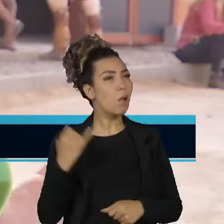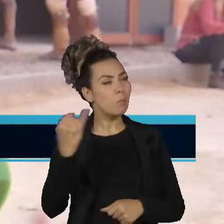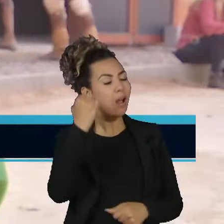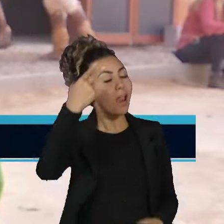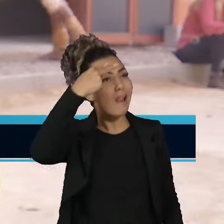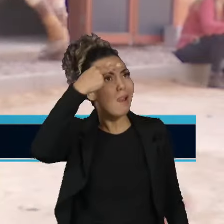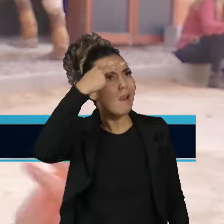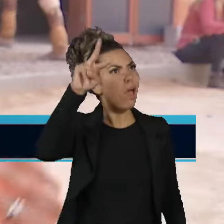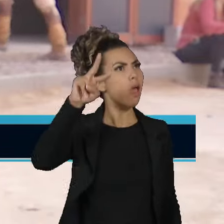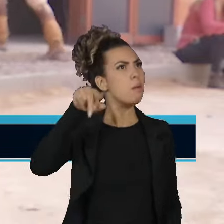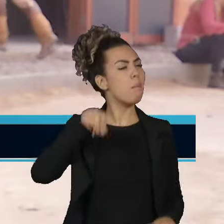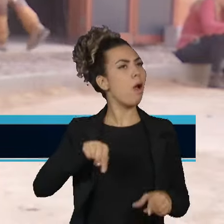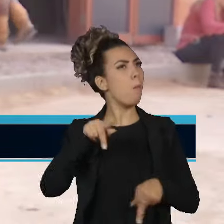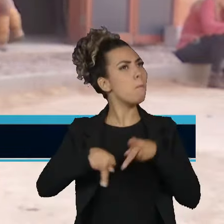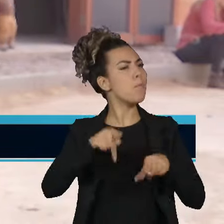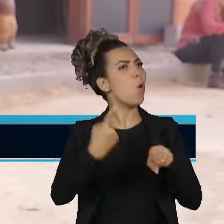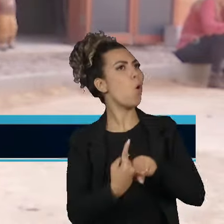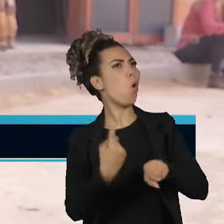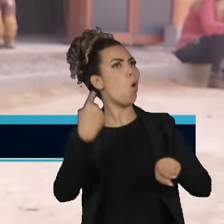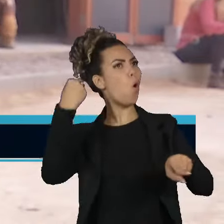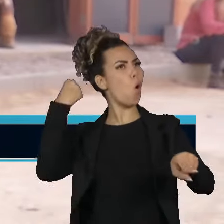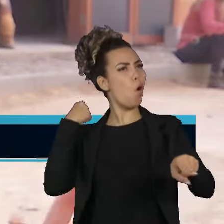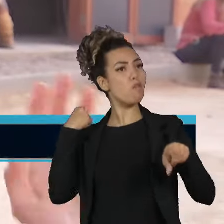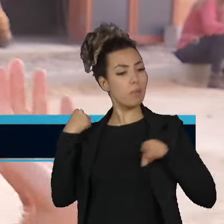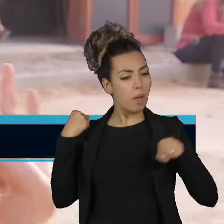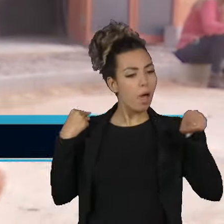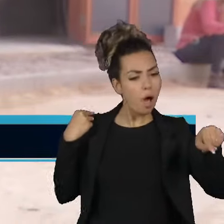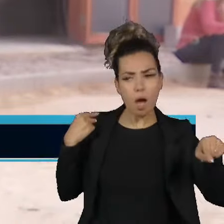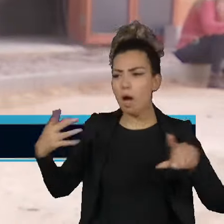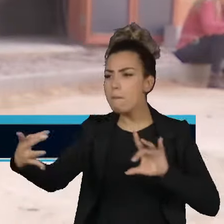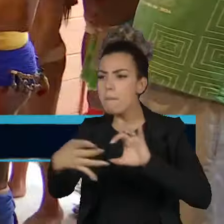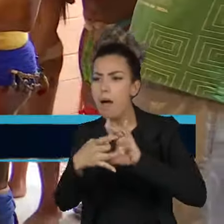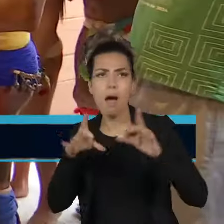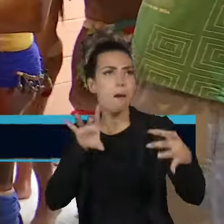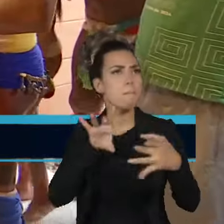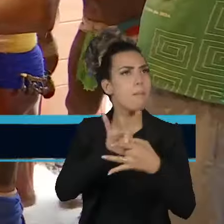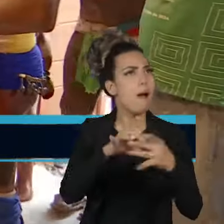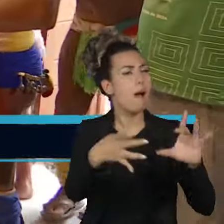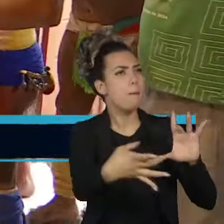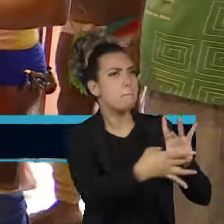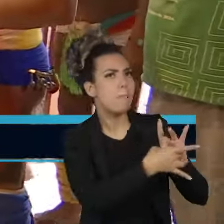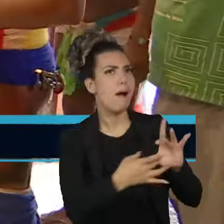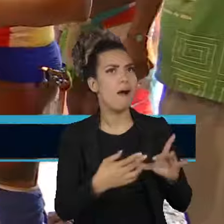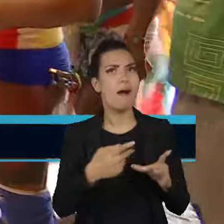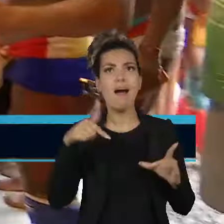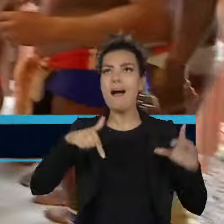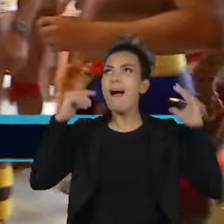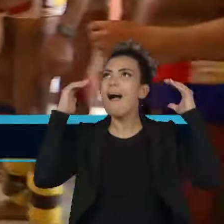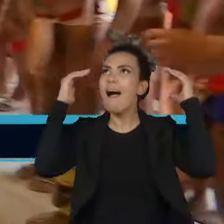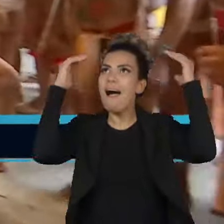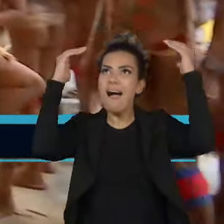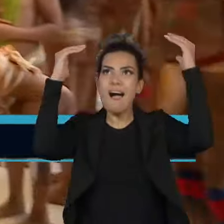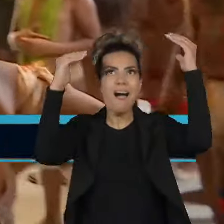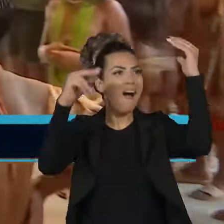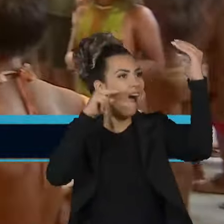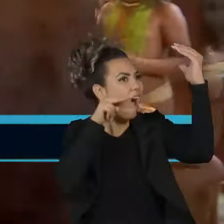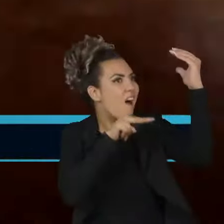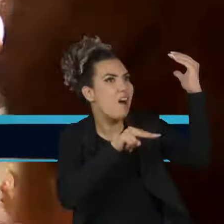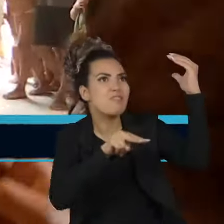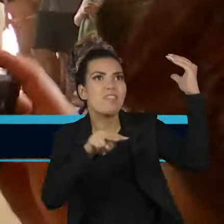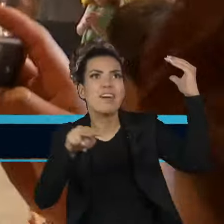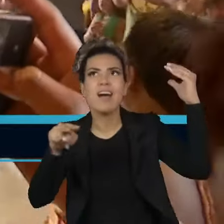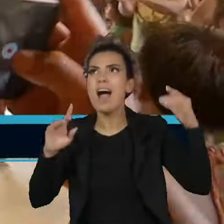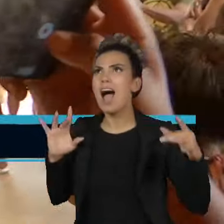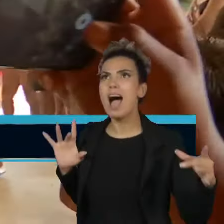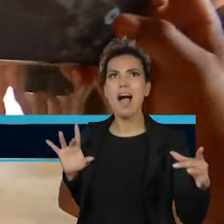memória desses povos, a reconexão de outros povos do Xingu ao se depararem com a gruta, é só o começo de uma nova história.